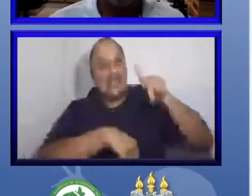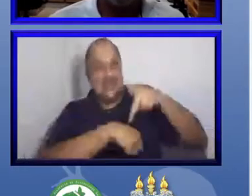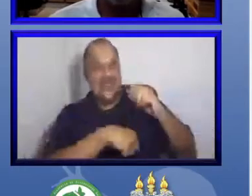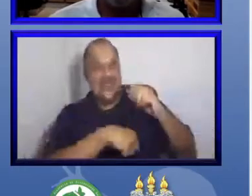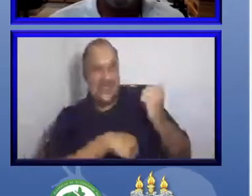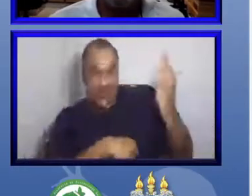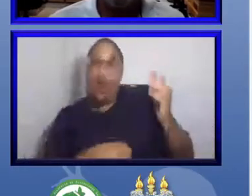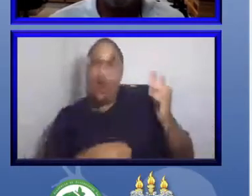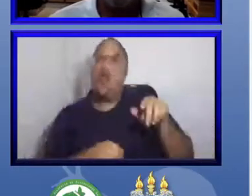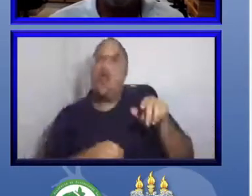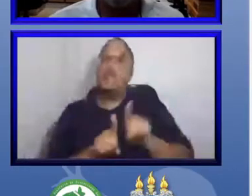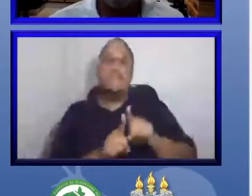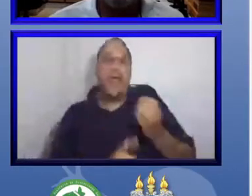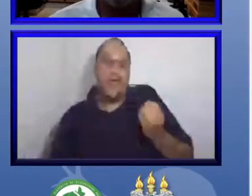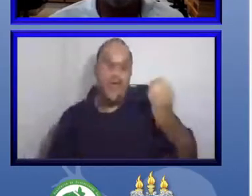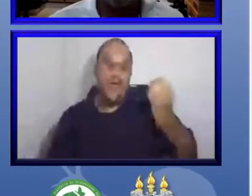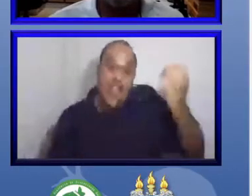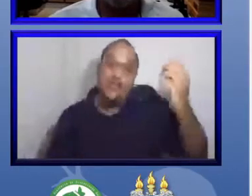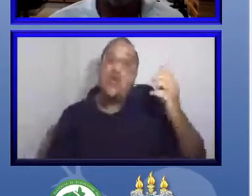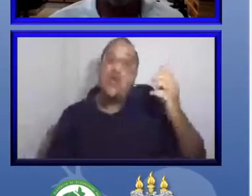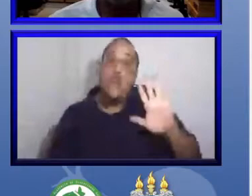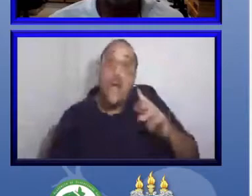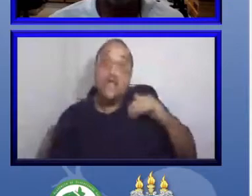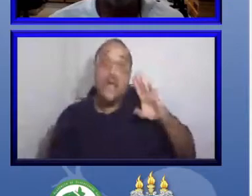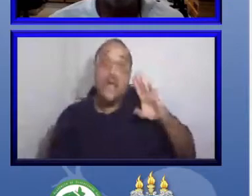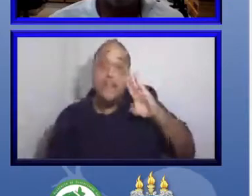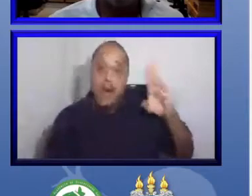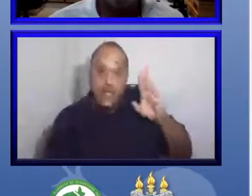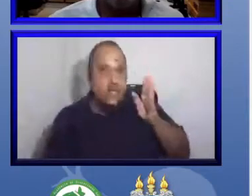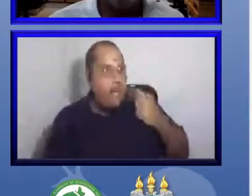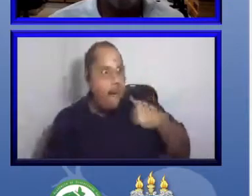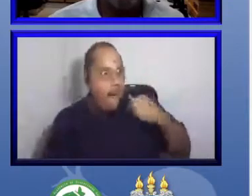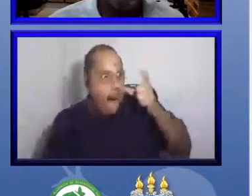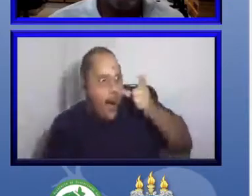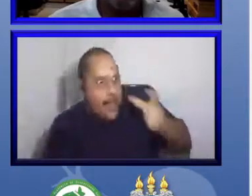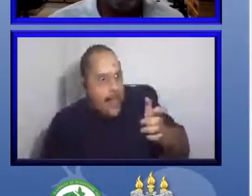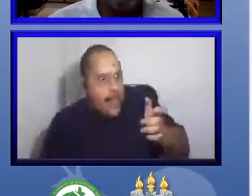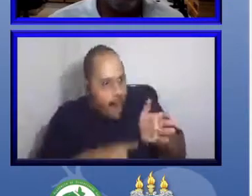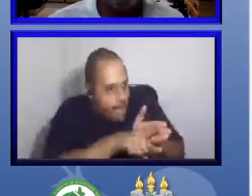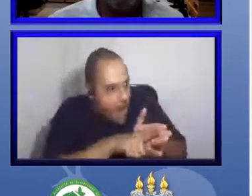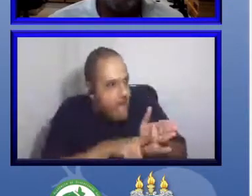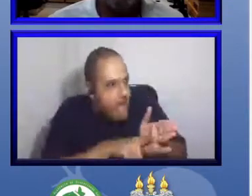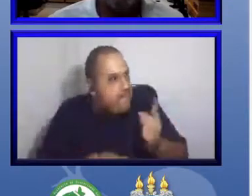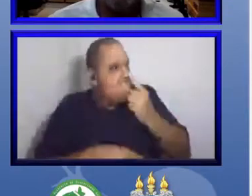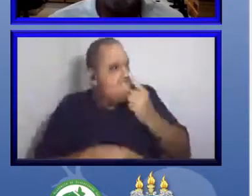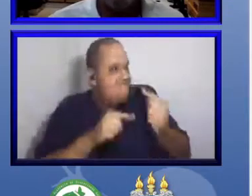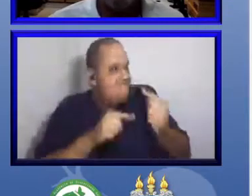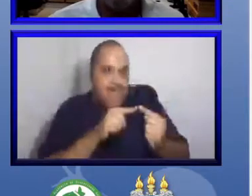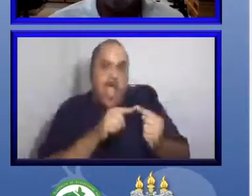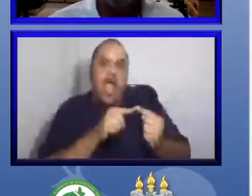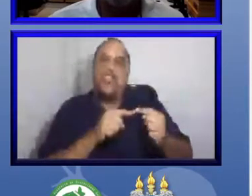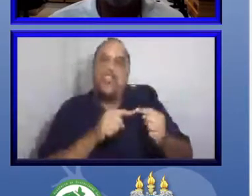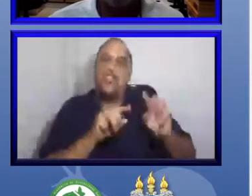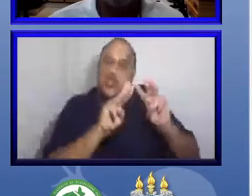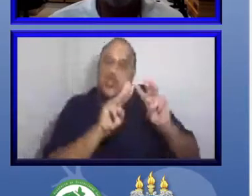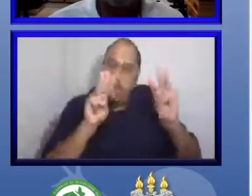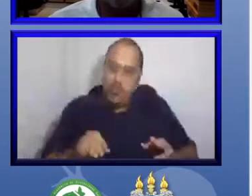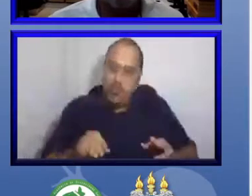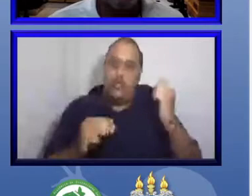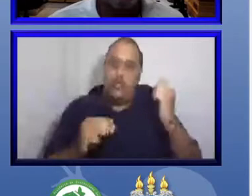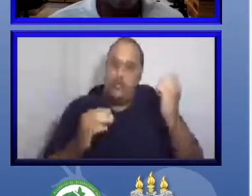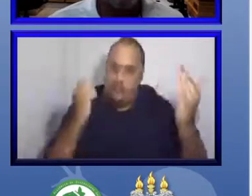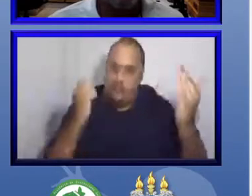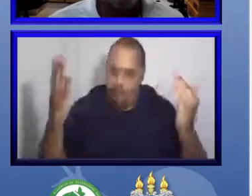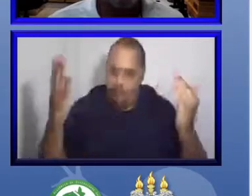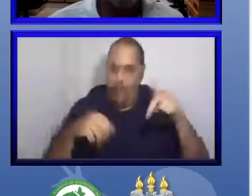interesse, os espécimes depositados, os tipos depositados nos museus lá no exterior e trazendo